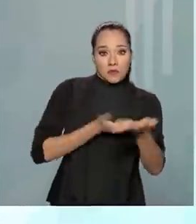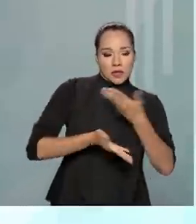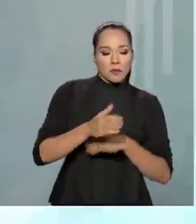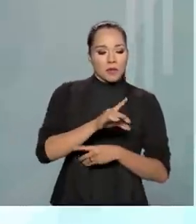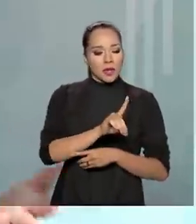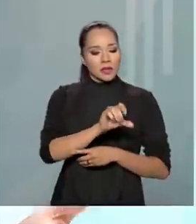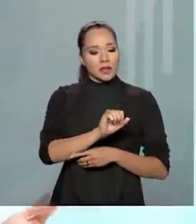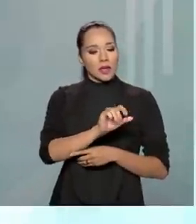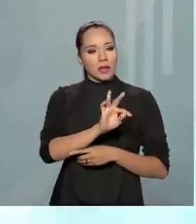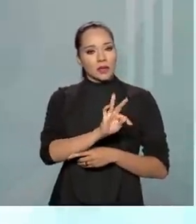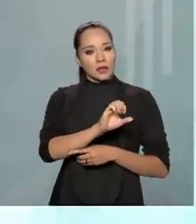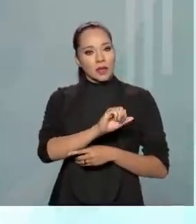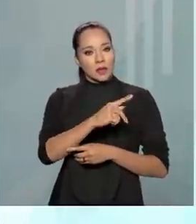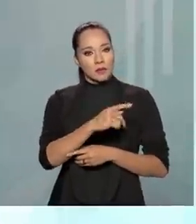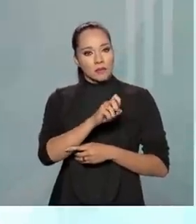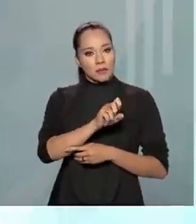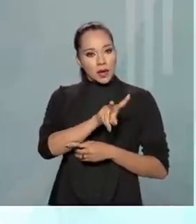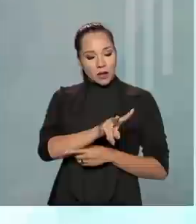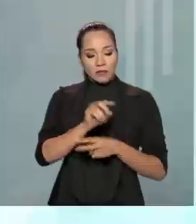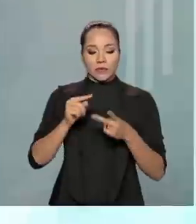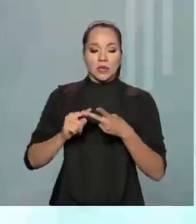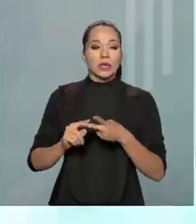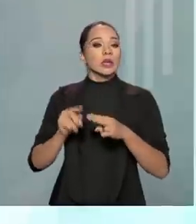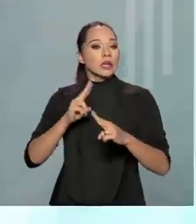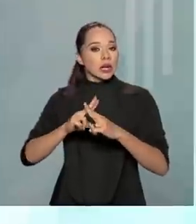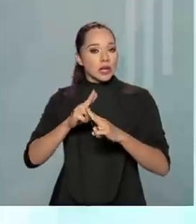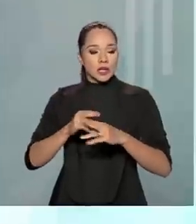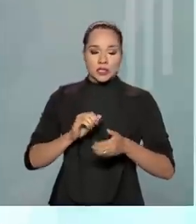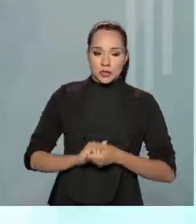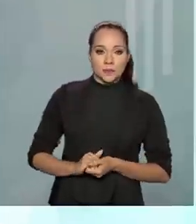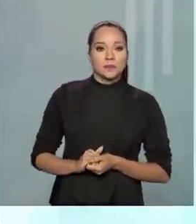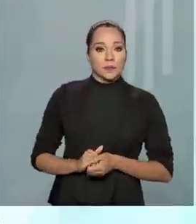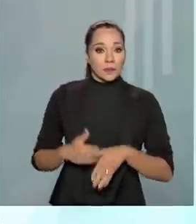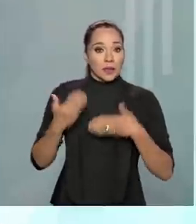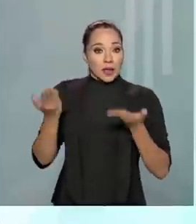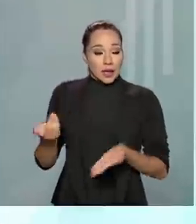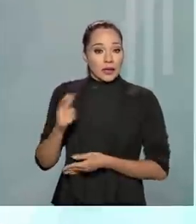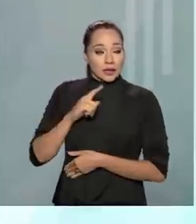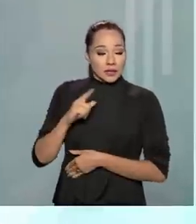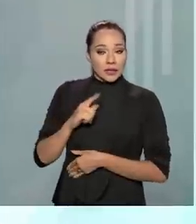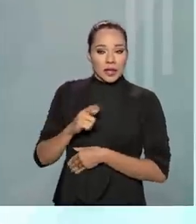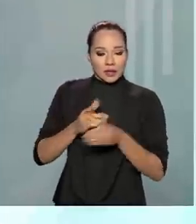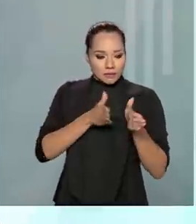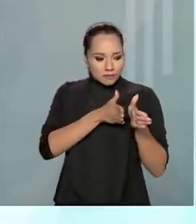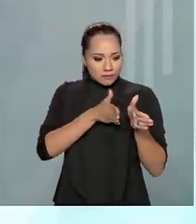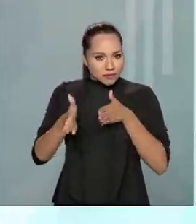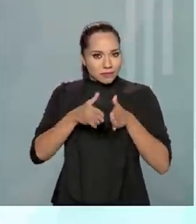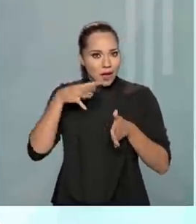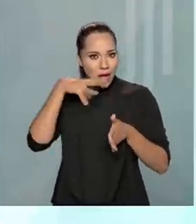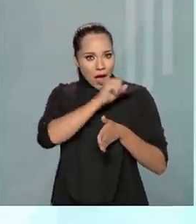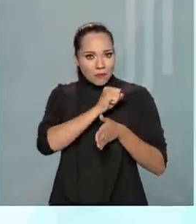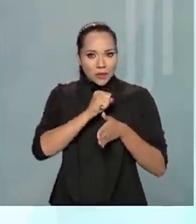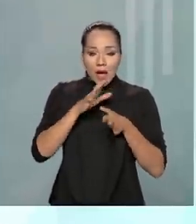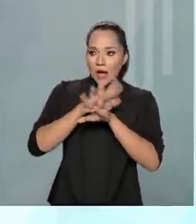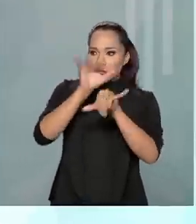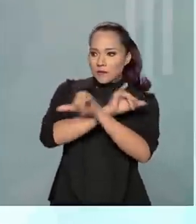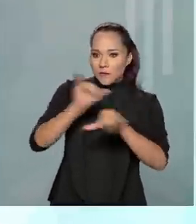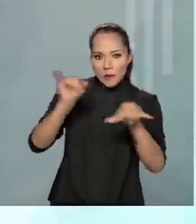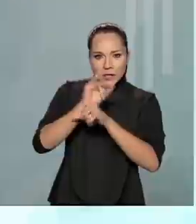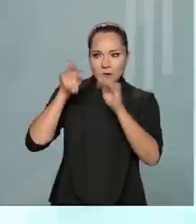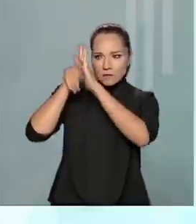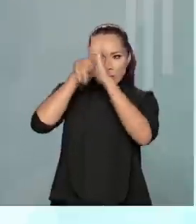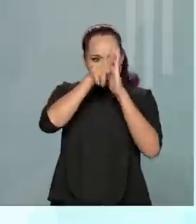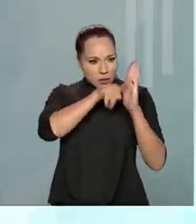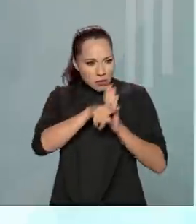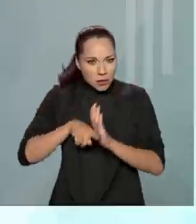prévia, outros atores, a própria Caixa Econômica Federal. E passamos aí, dentro de um curto prazo de tempo, a cruzar informações. Ou